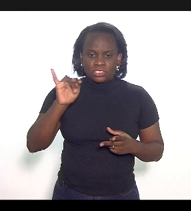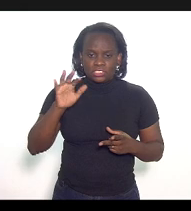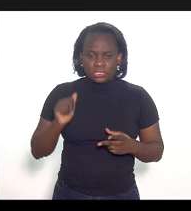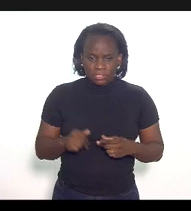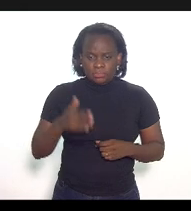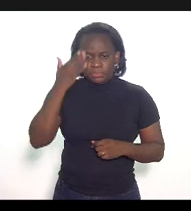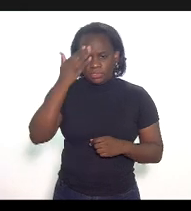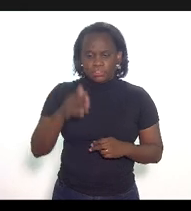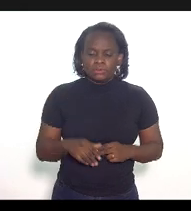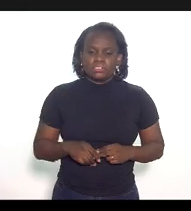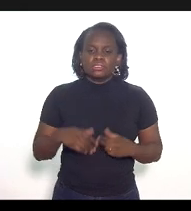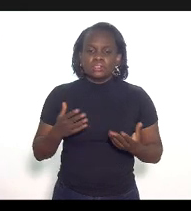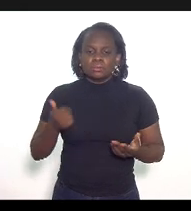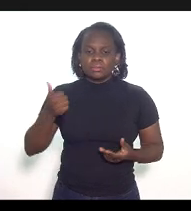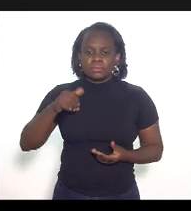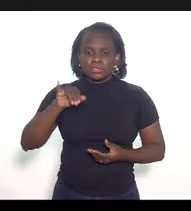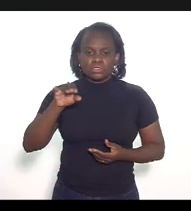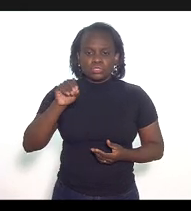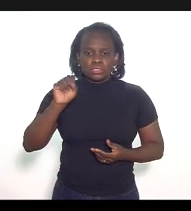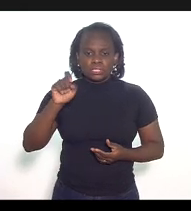então primeiro o José Luiz